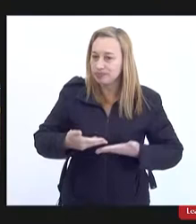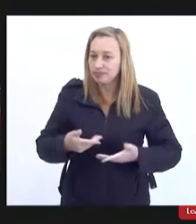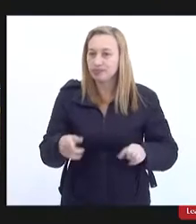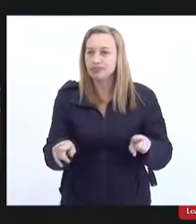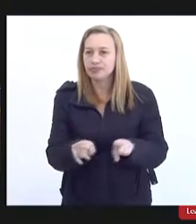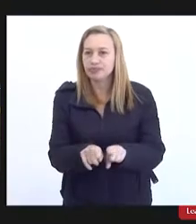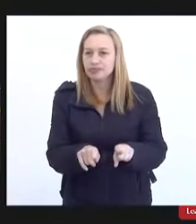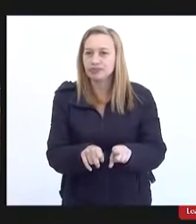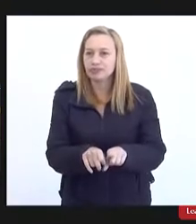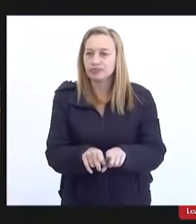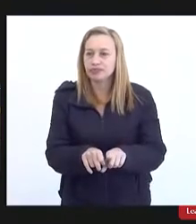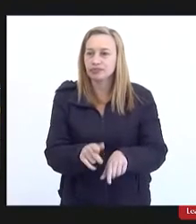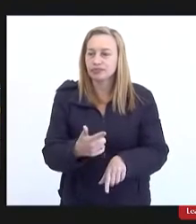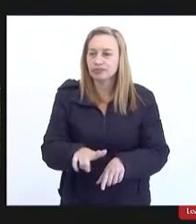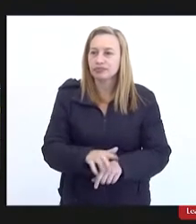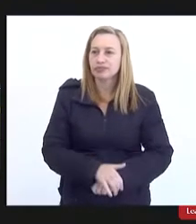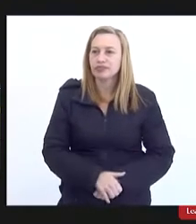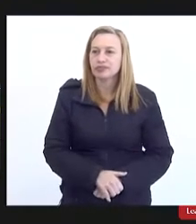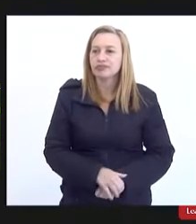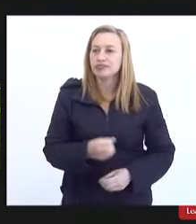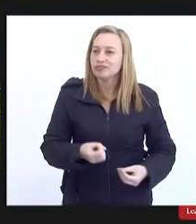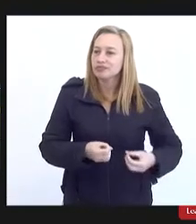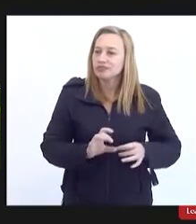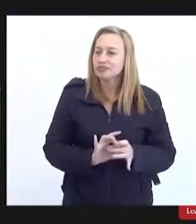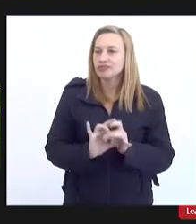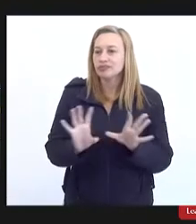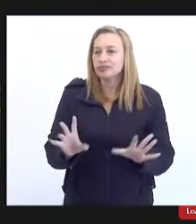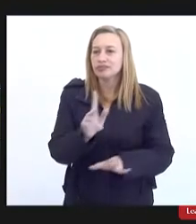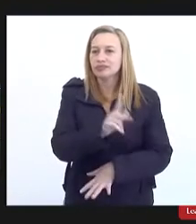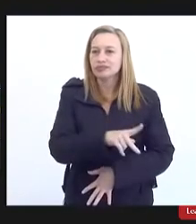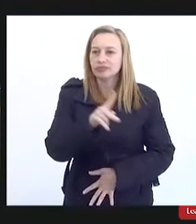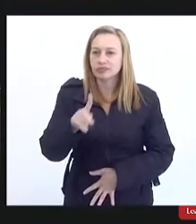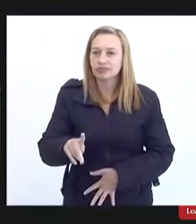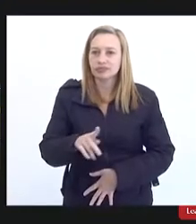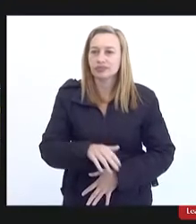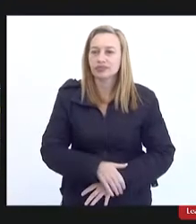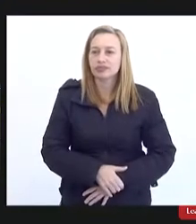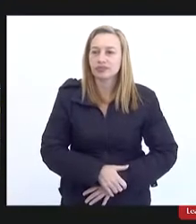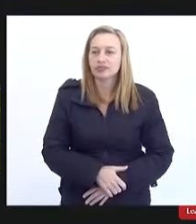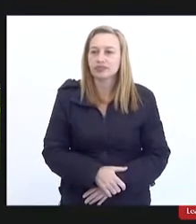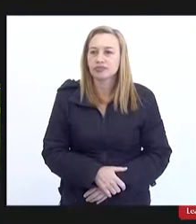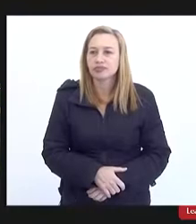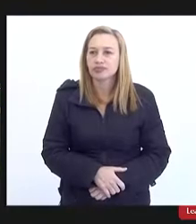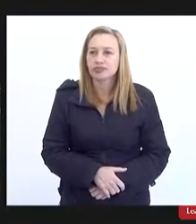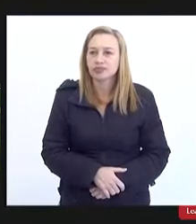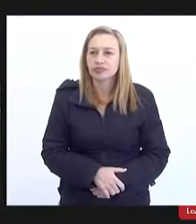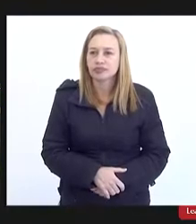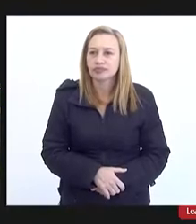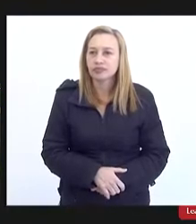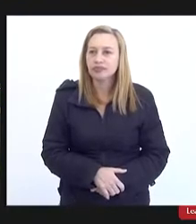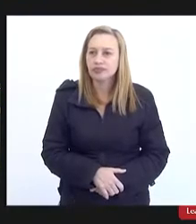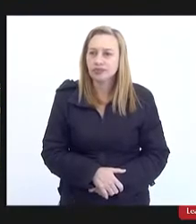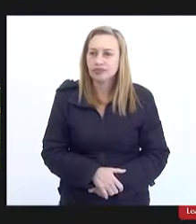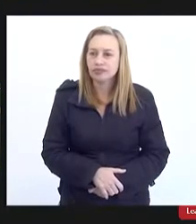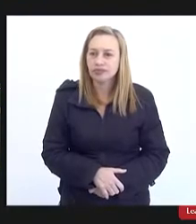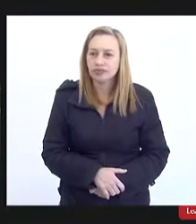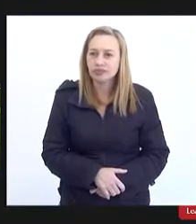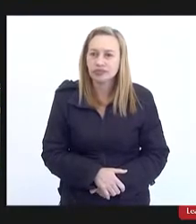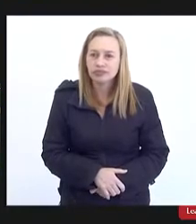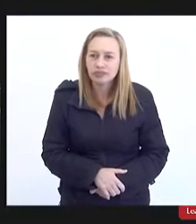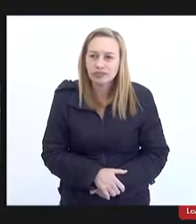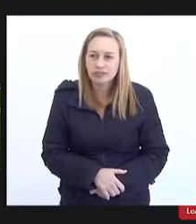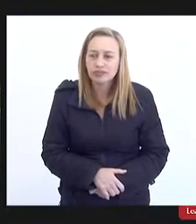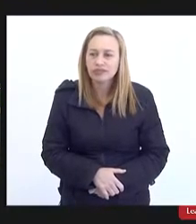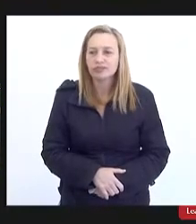virtualmente. Fique à vontade, professora. A senhora dispõe de 15 minutos, aliás, de 10 minutos, perdão. Ah, isso tudo,